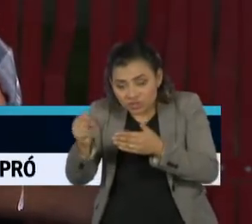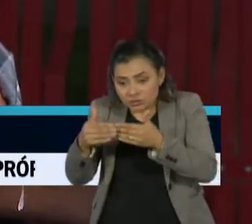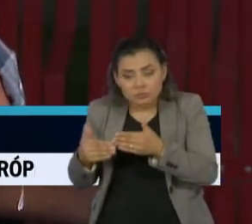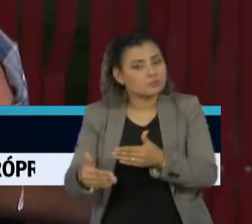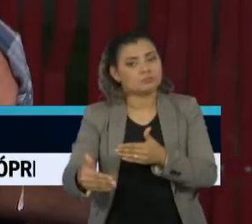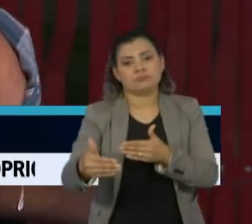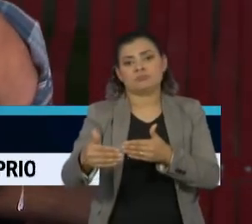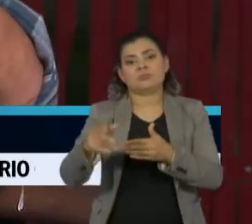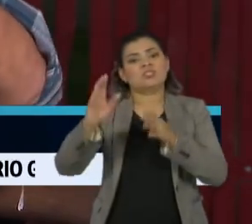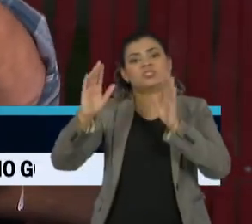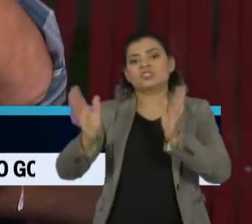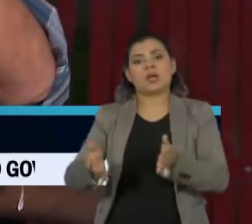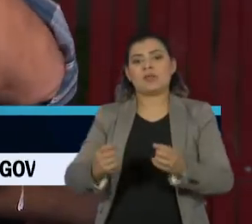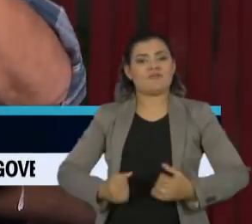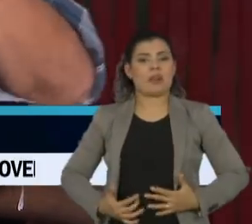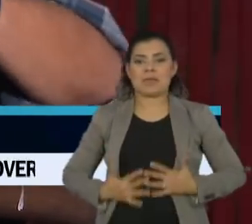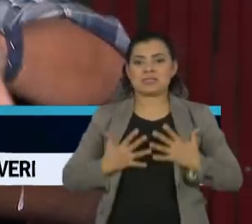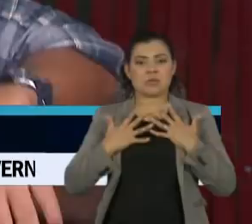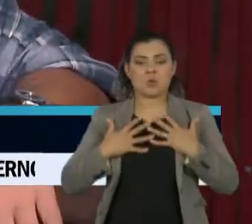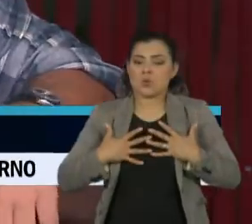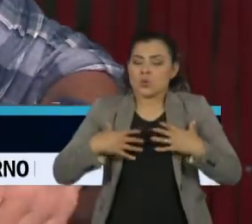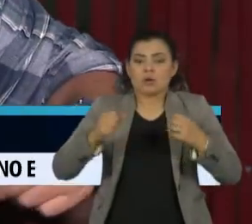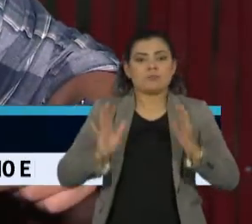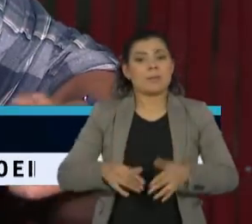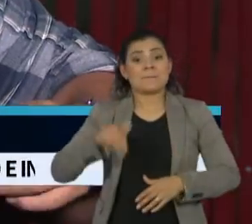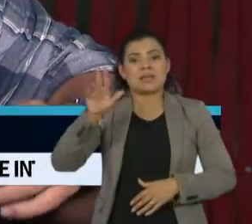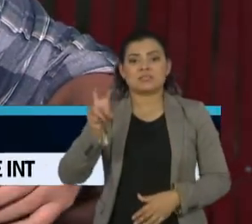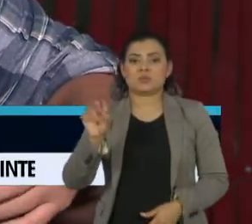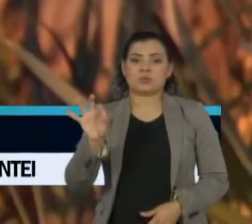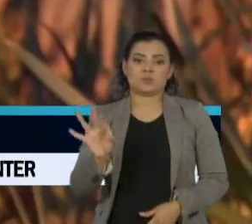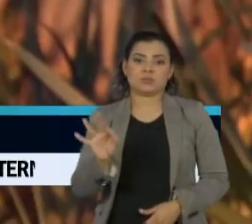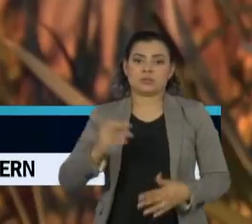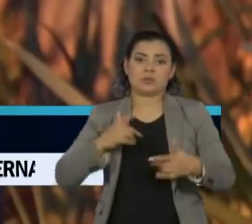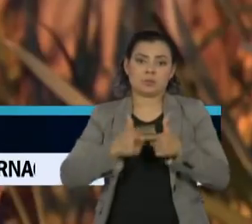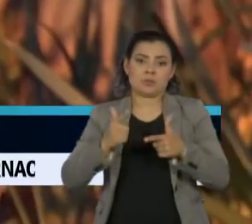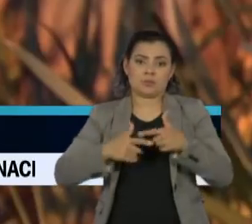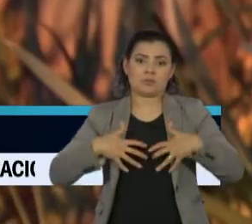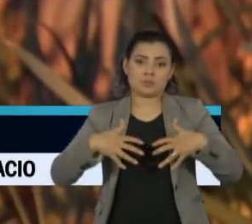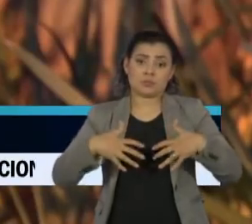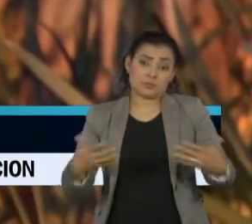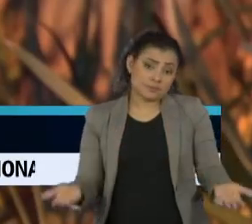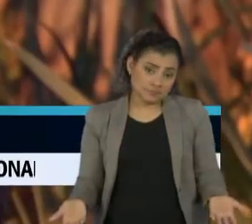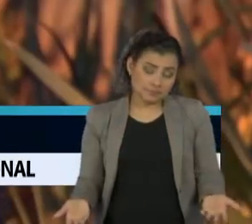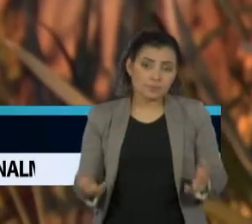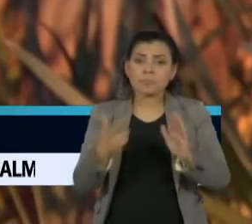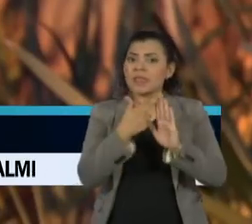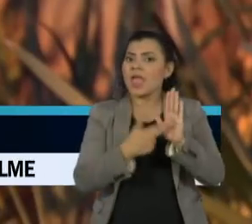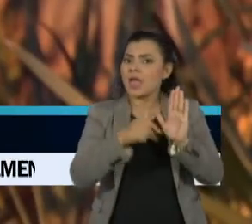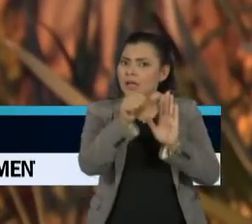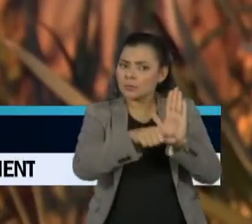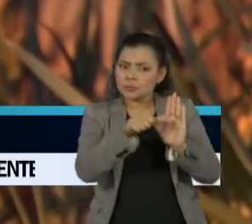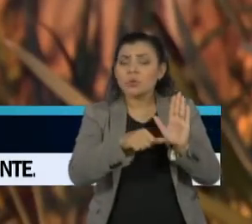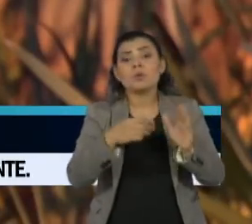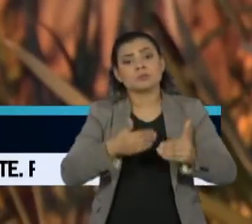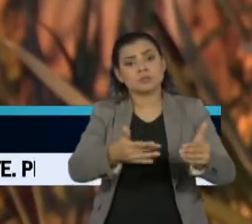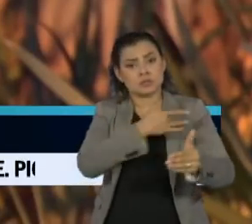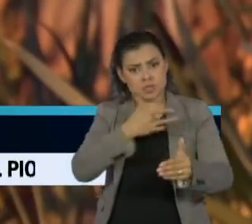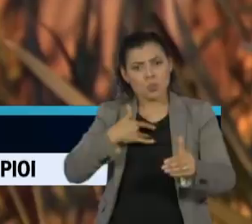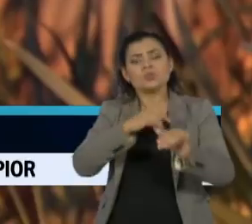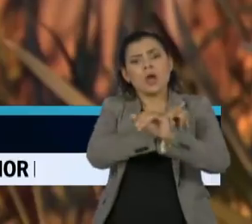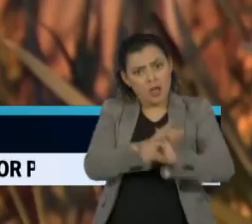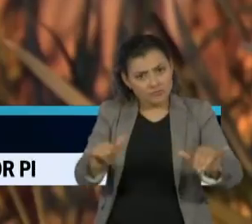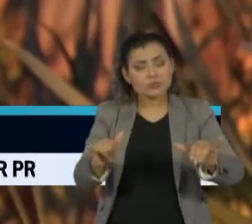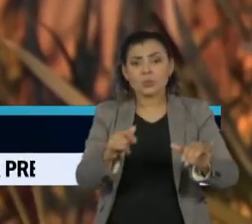numa situação que a gente chama de fase inflamatória com mais de 50% de comprometimento pulmonar. Ao mudar o protocolo, o Ministério da Saúde reconheceu que ainda não